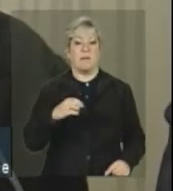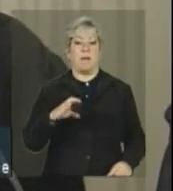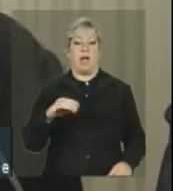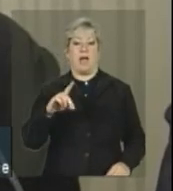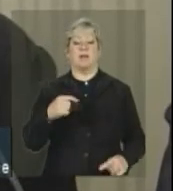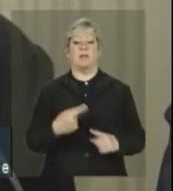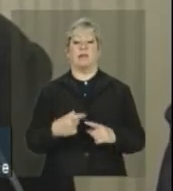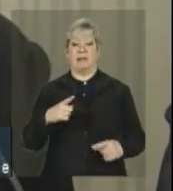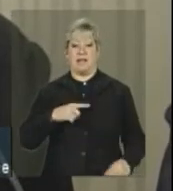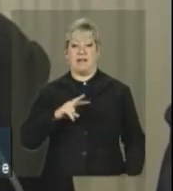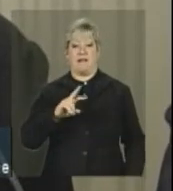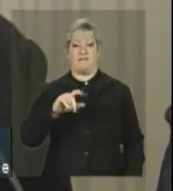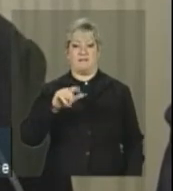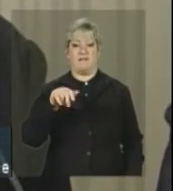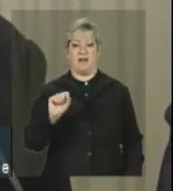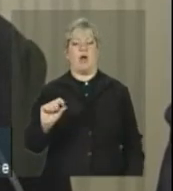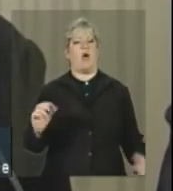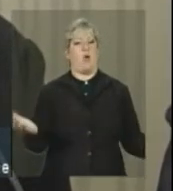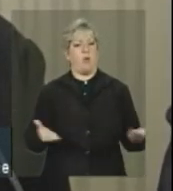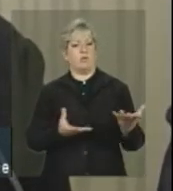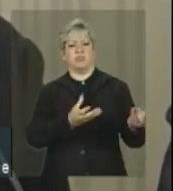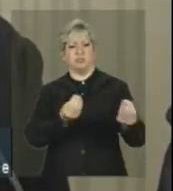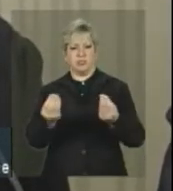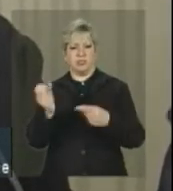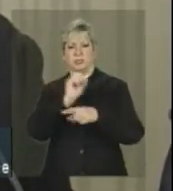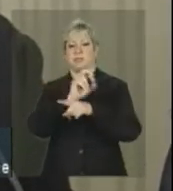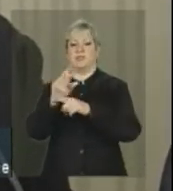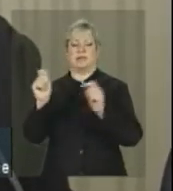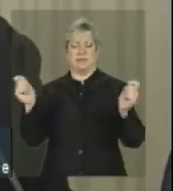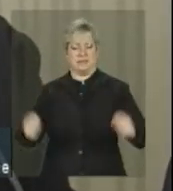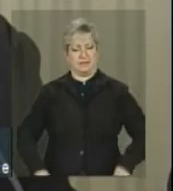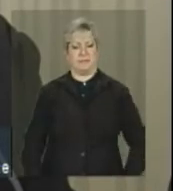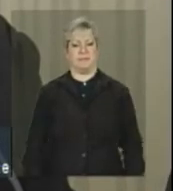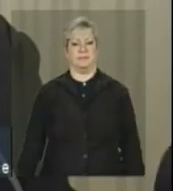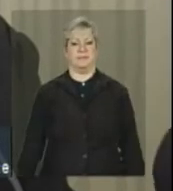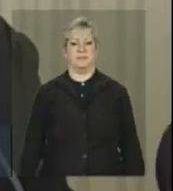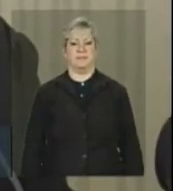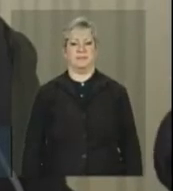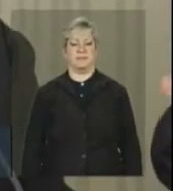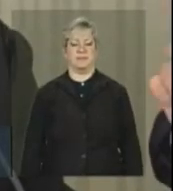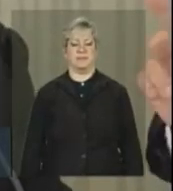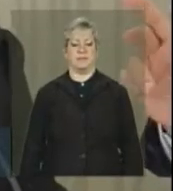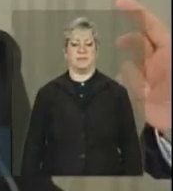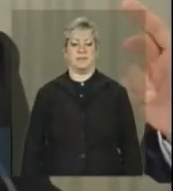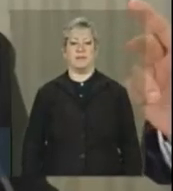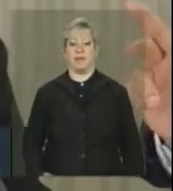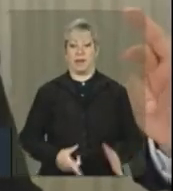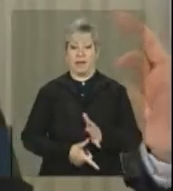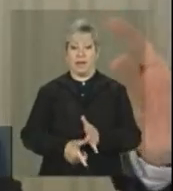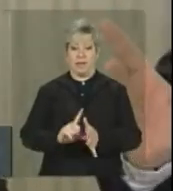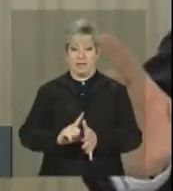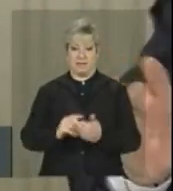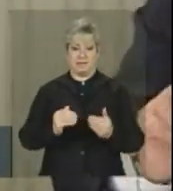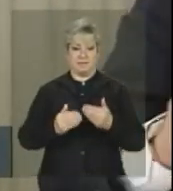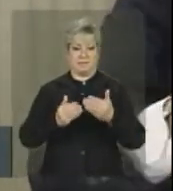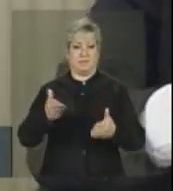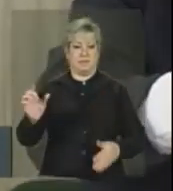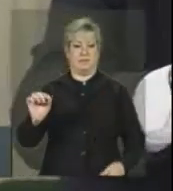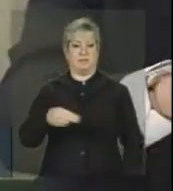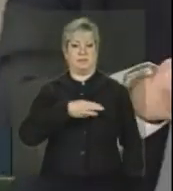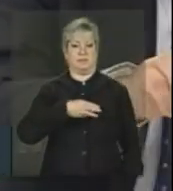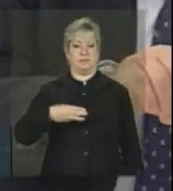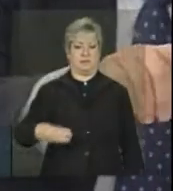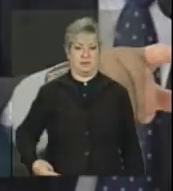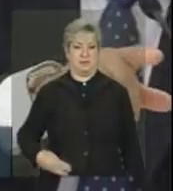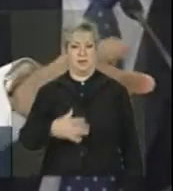vagas suficientes hoje no Brasil para serem ocupadas. Antes de passar a palavra para o ministro Padilha,